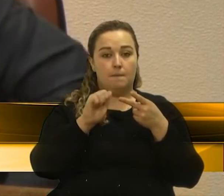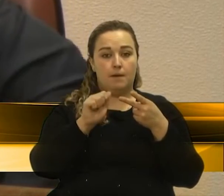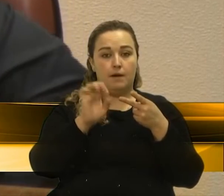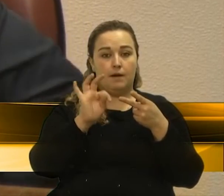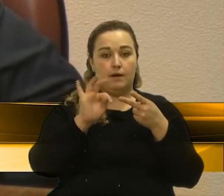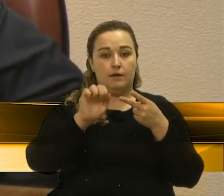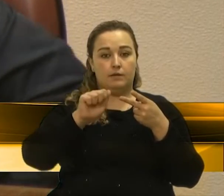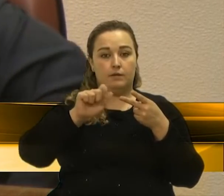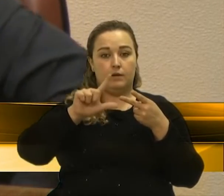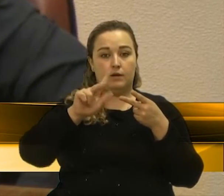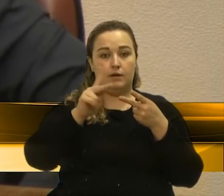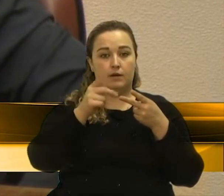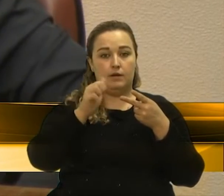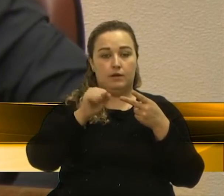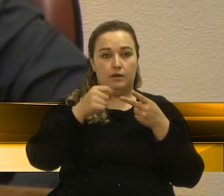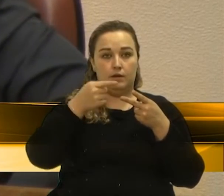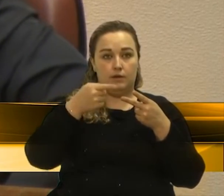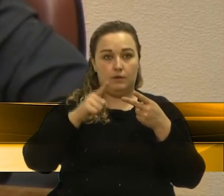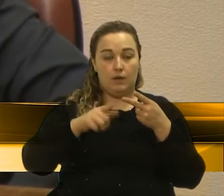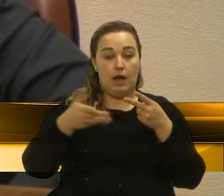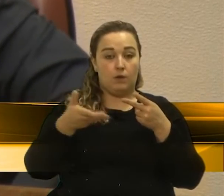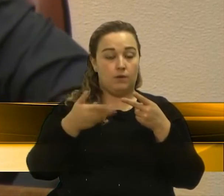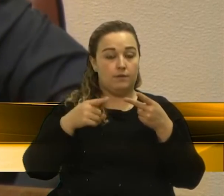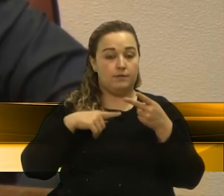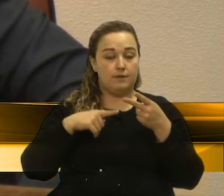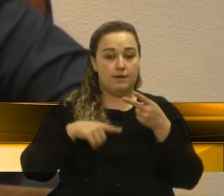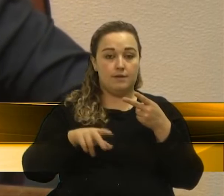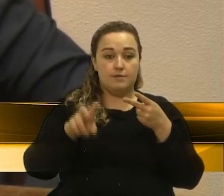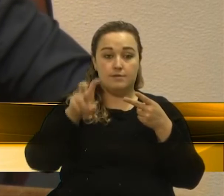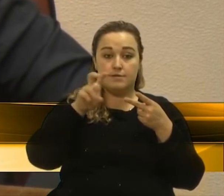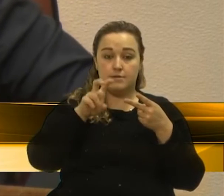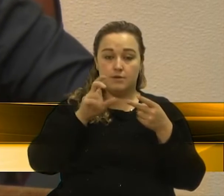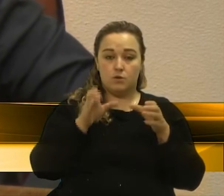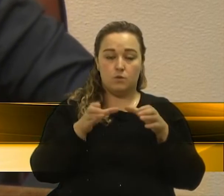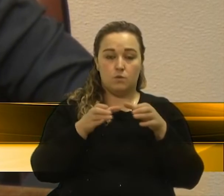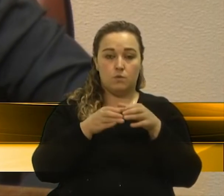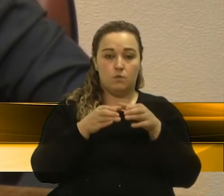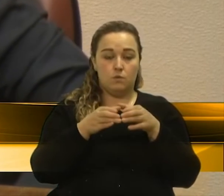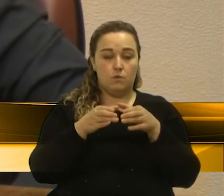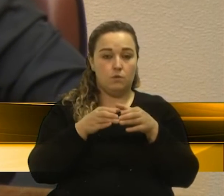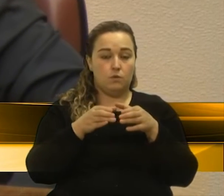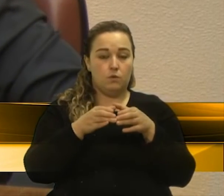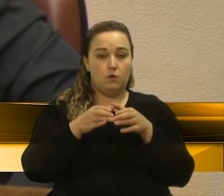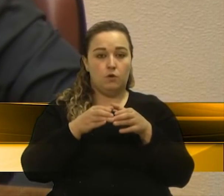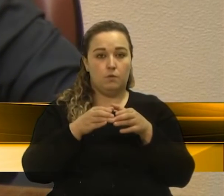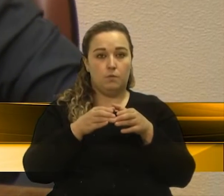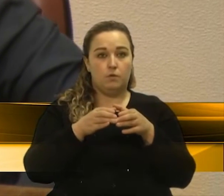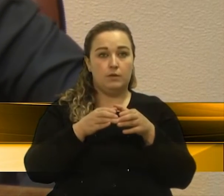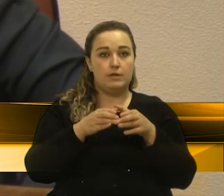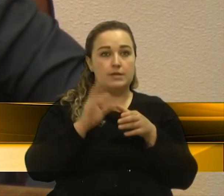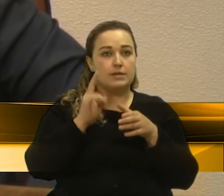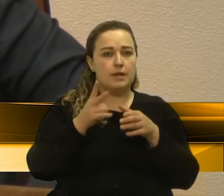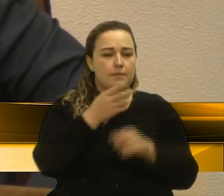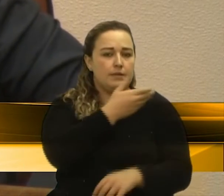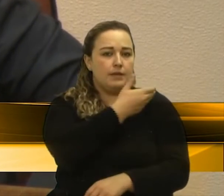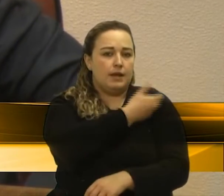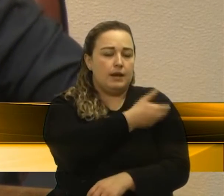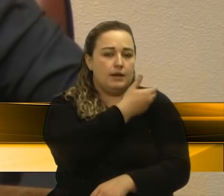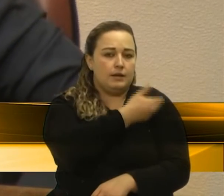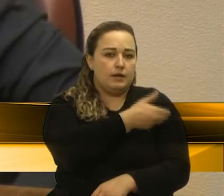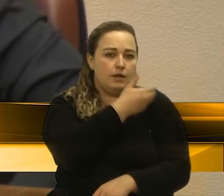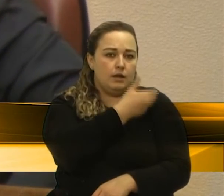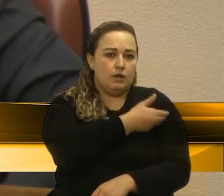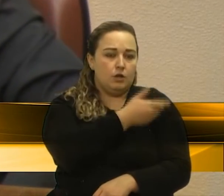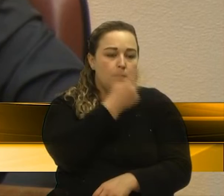batalhões, agora, cinco batalhões, e esses batalhões ficam treinando o tempo todo, se capacitando para o